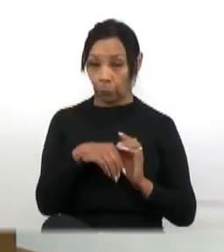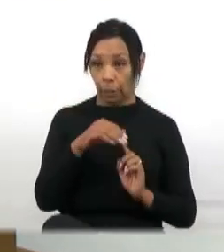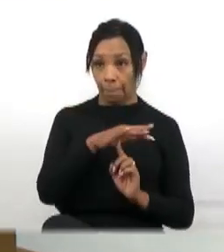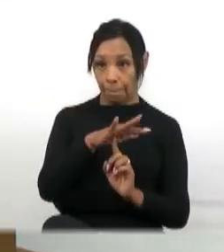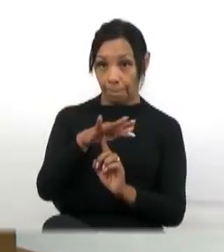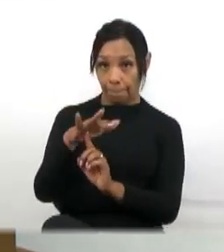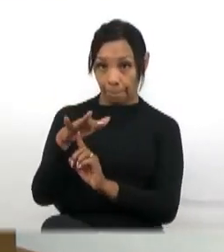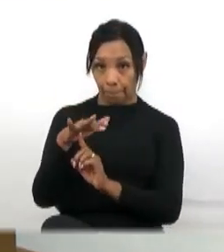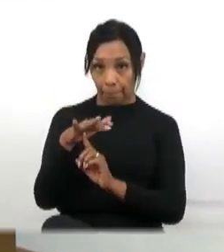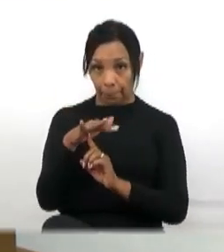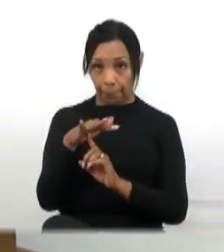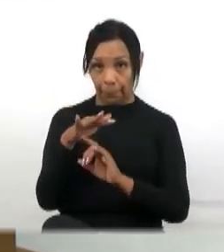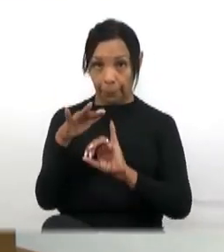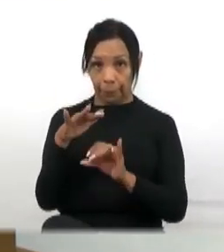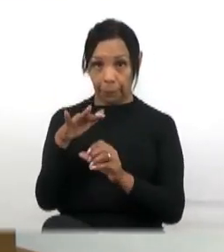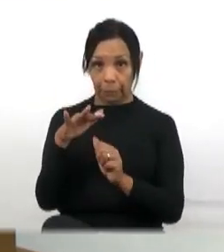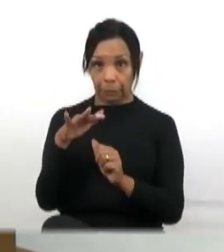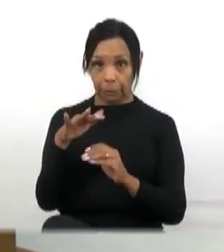a praça Jacinto Osório.